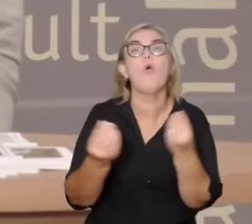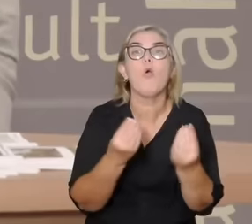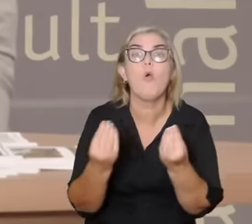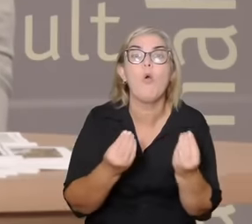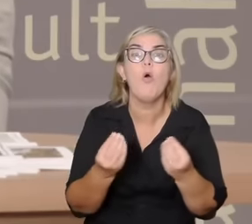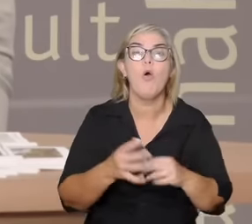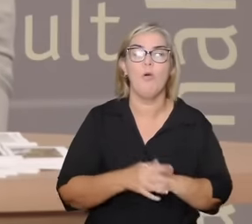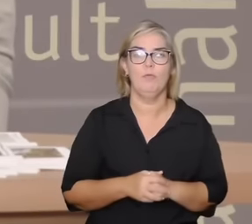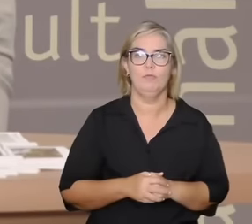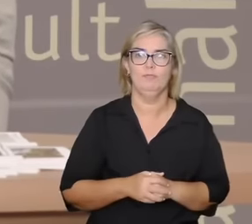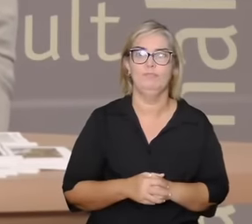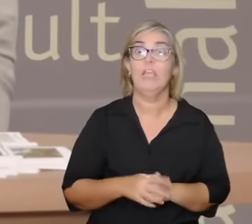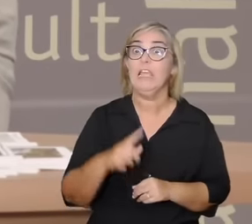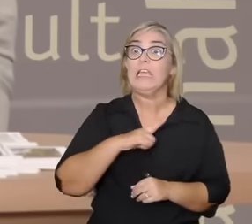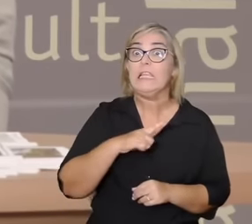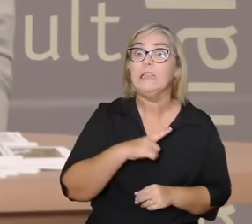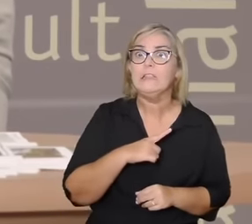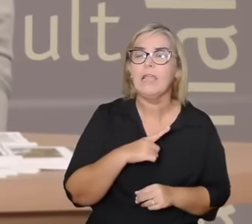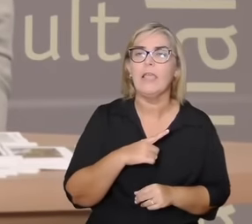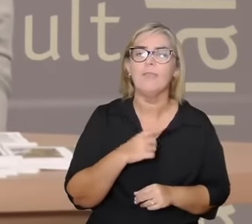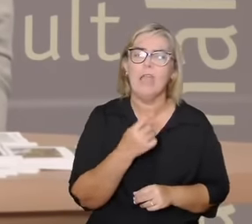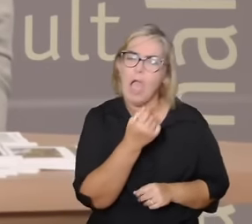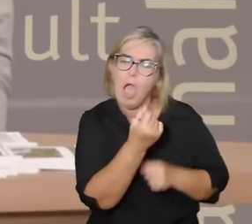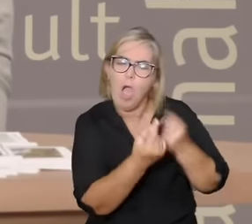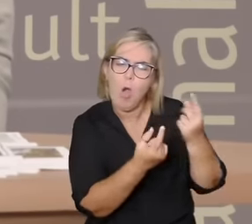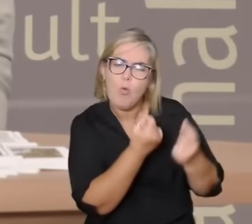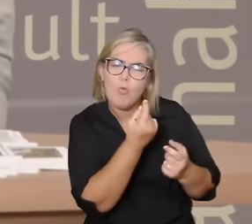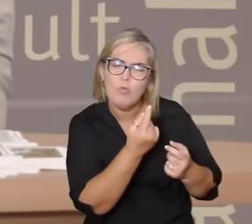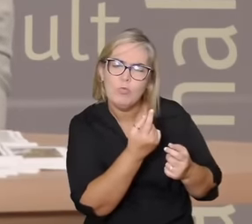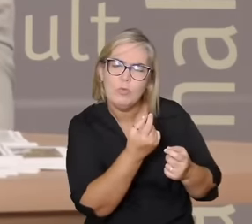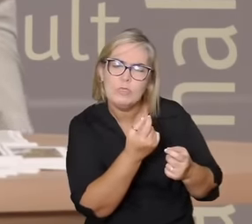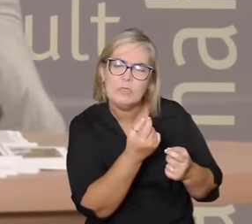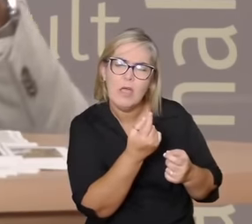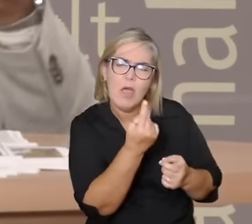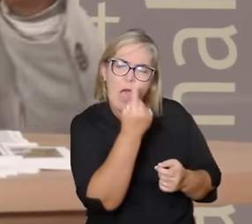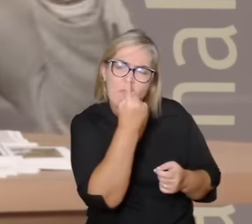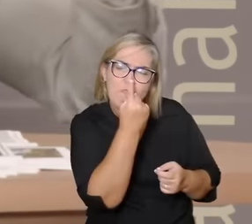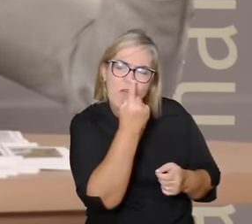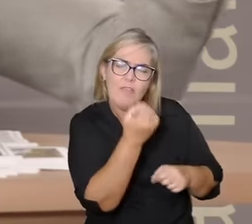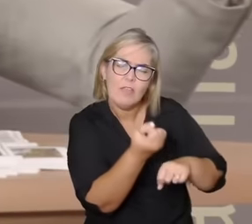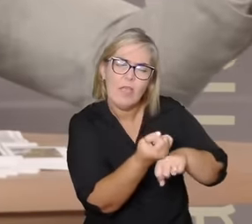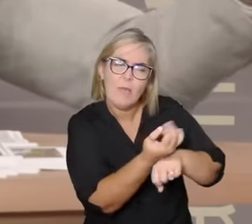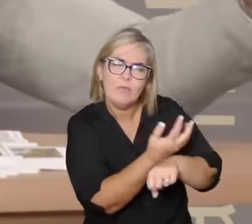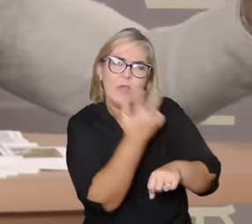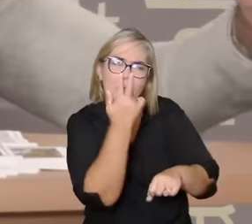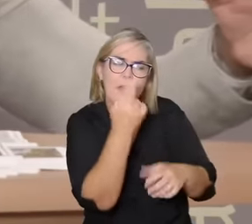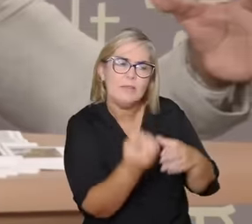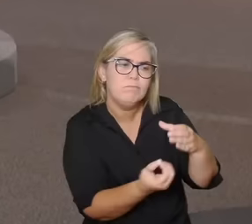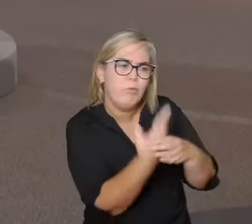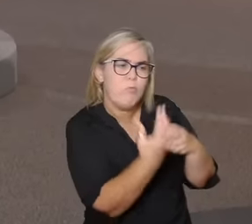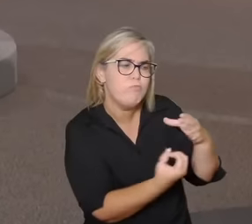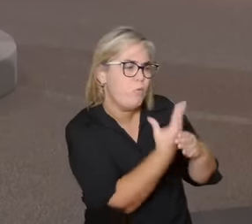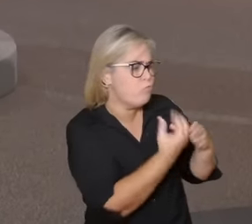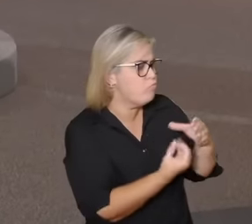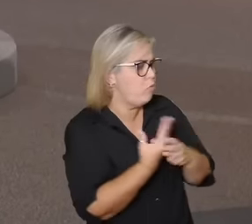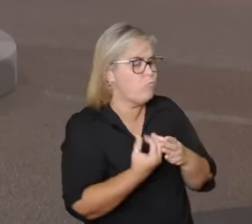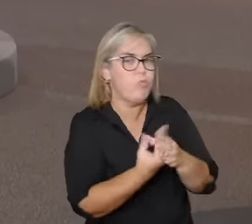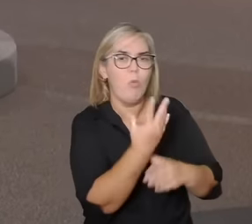podem proliferar com mais facilidade do que outros então nós estamos num ecossistema